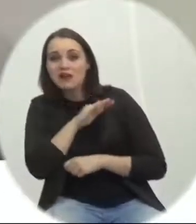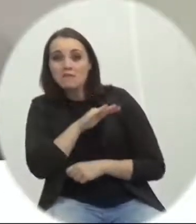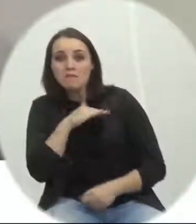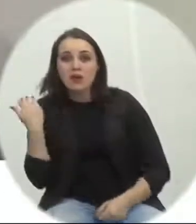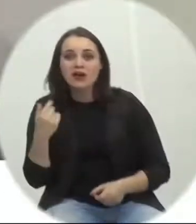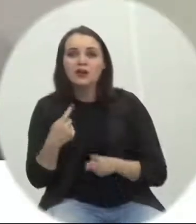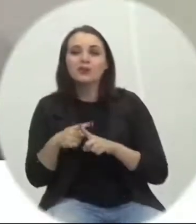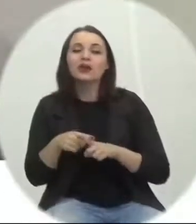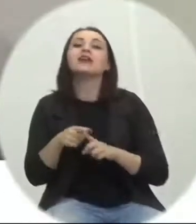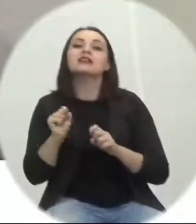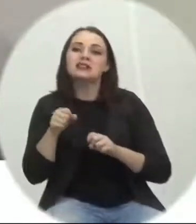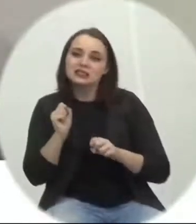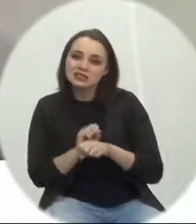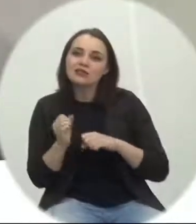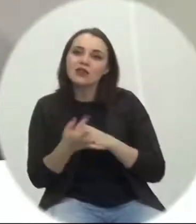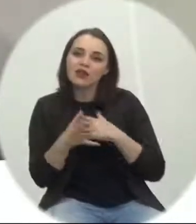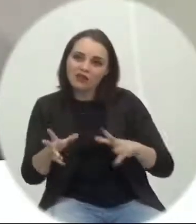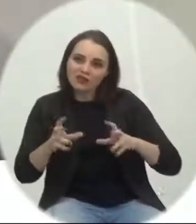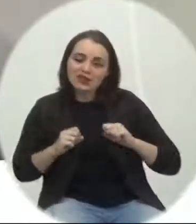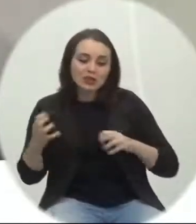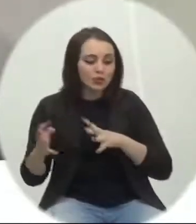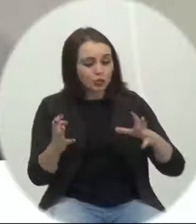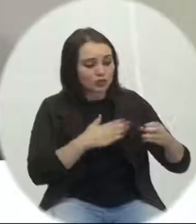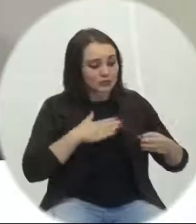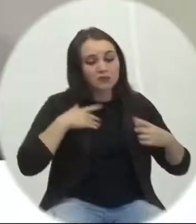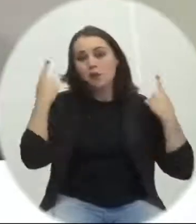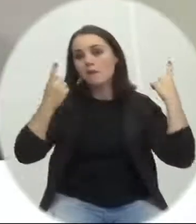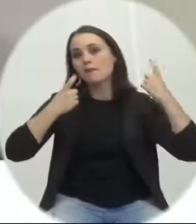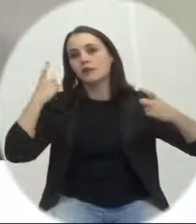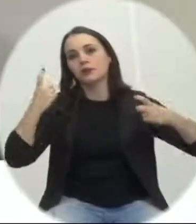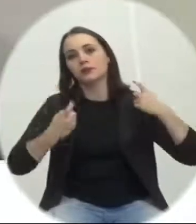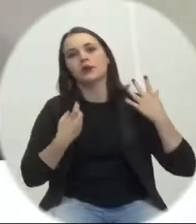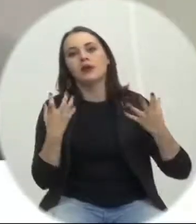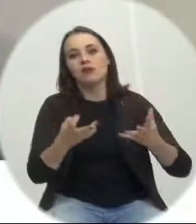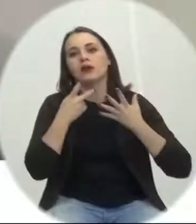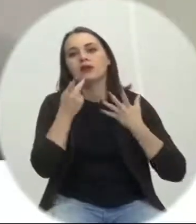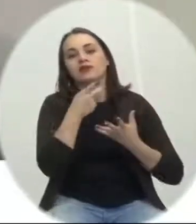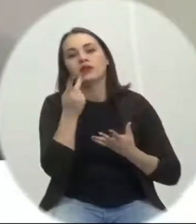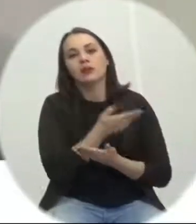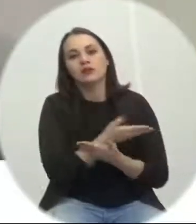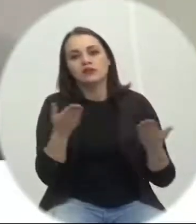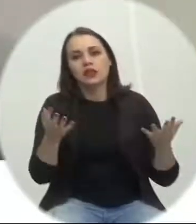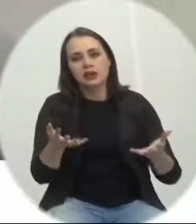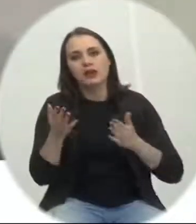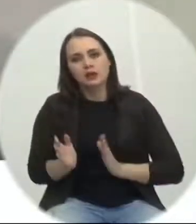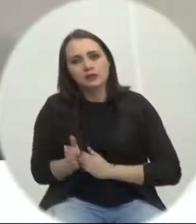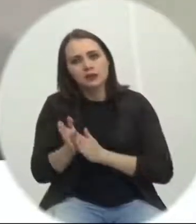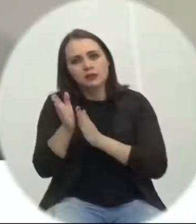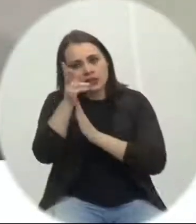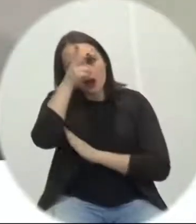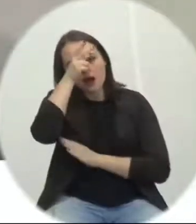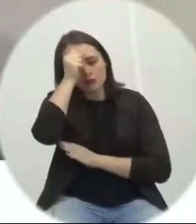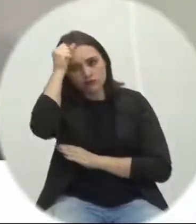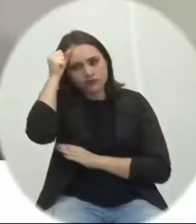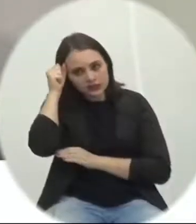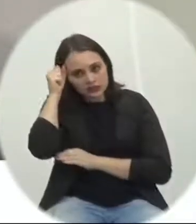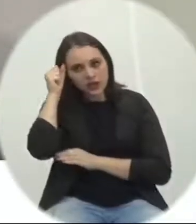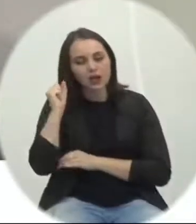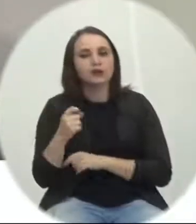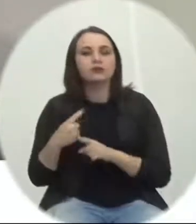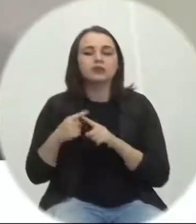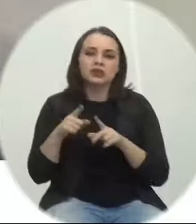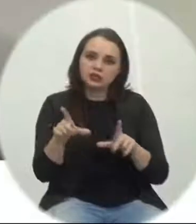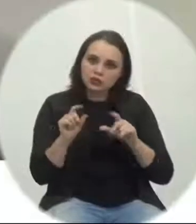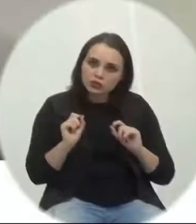sua família. Isso é preocupante. Então, quero dizer, dar os parabéns para o prefeito Clésio por ter tomado essa